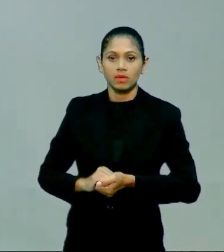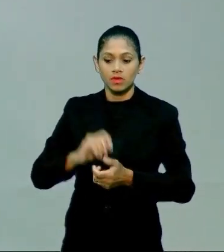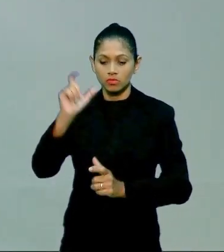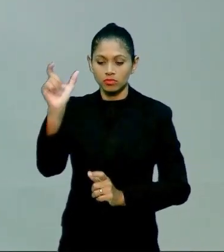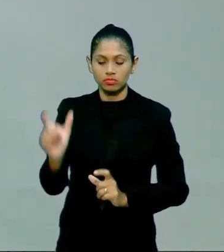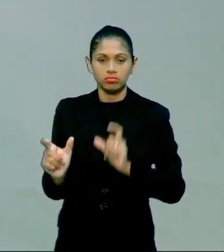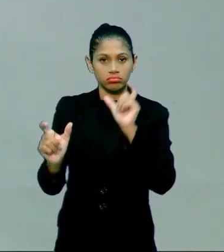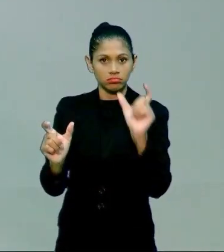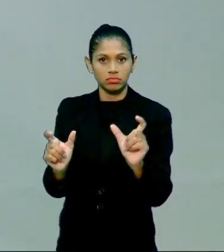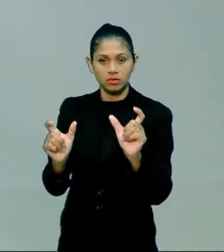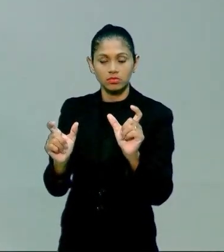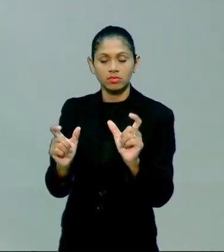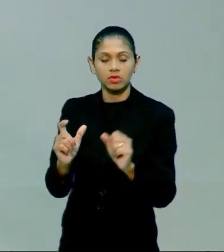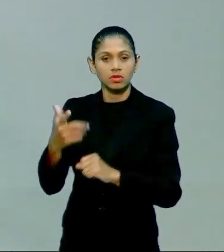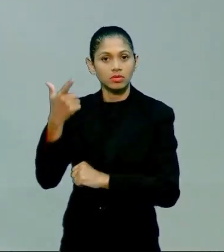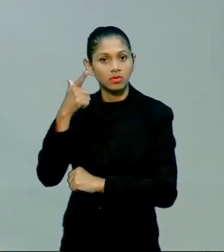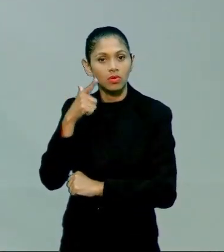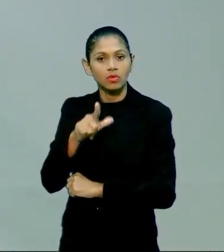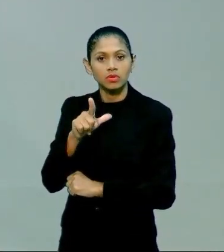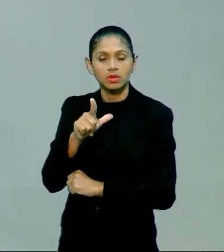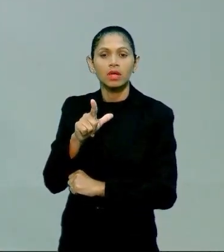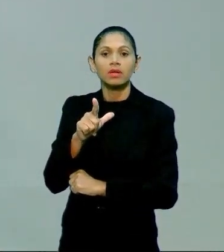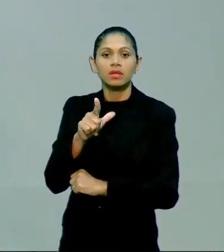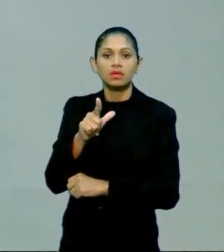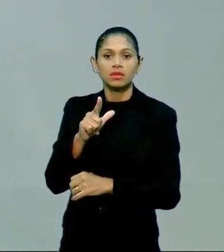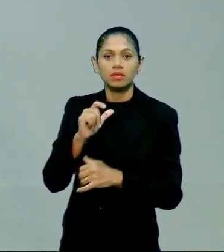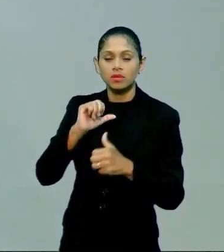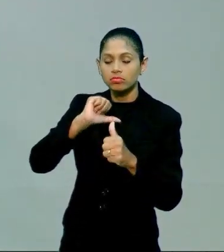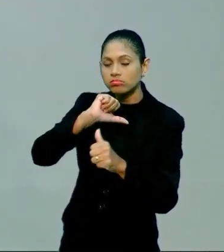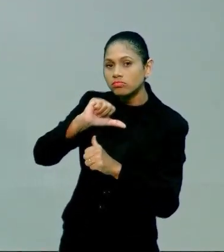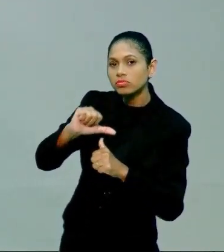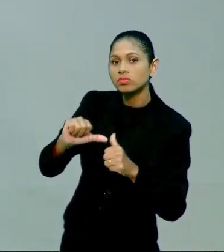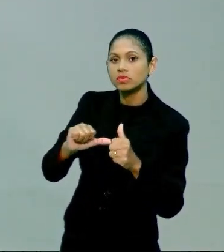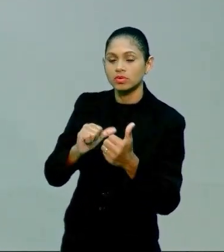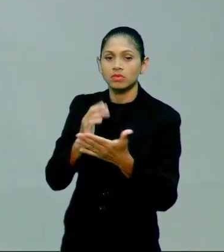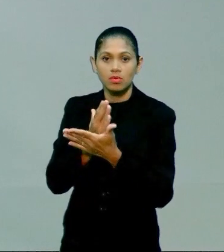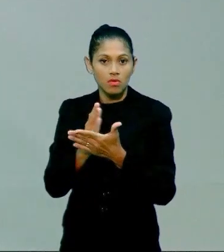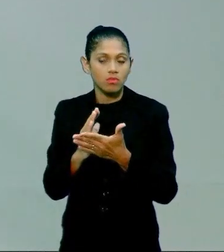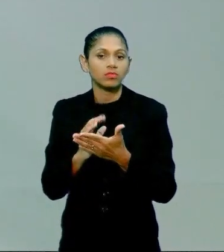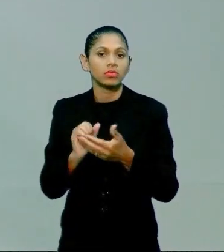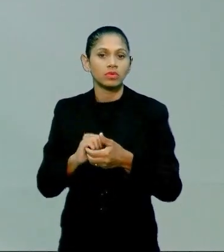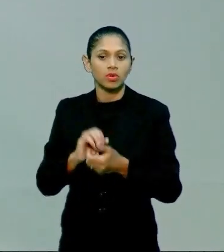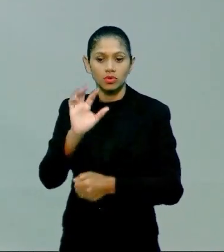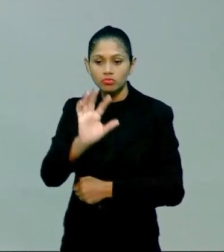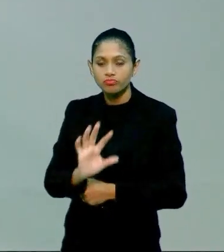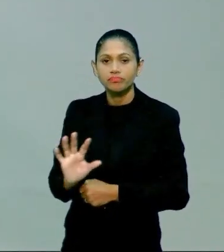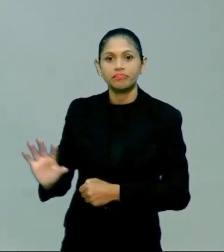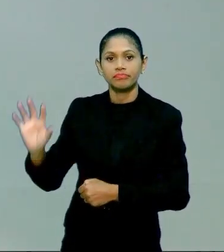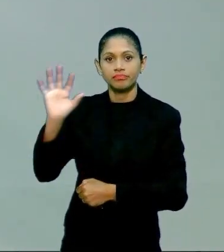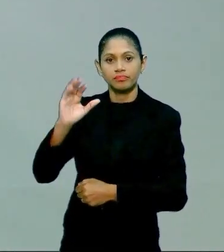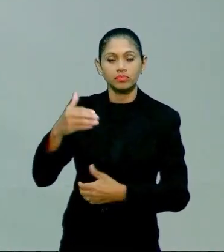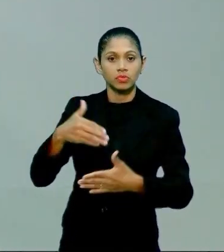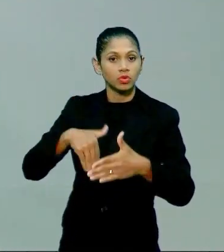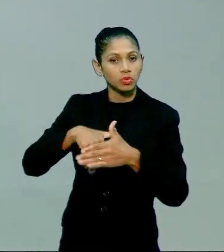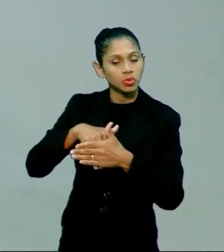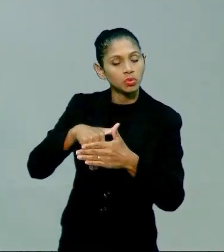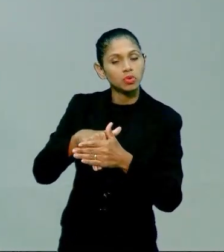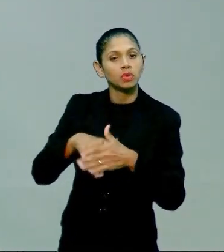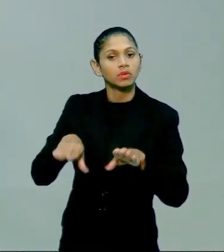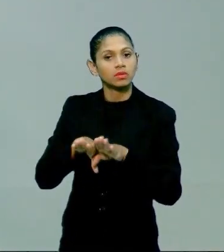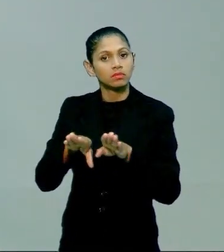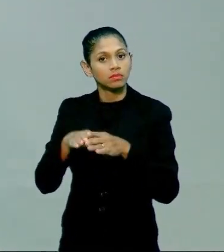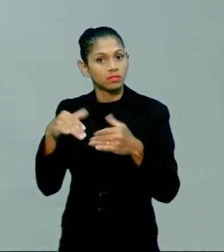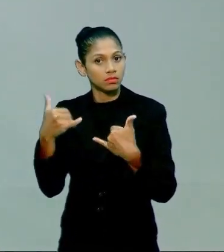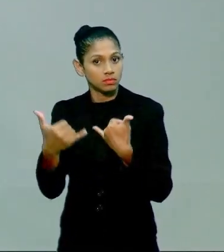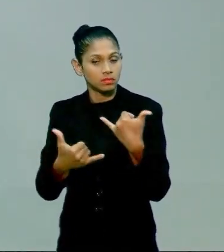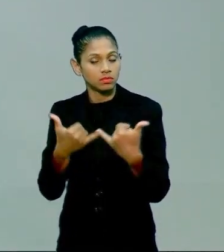a gente consegue ir moldando. Então, de forma geral, quando a gente faz esse mapeamento geral dos jogos e brincadeiras, a gente tem o caráter